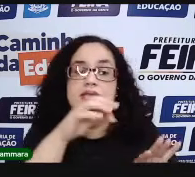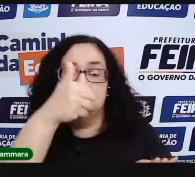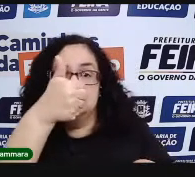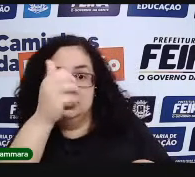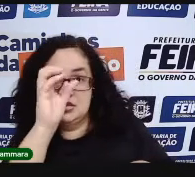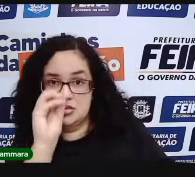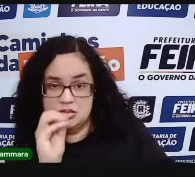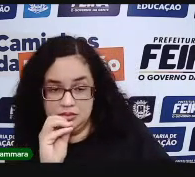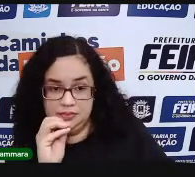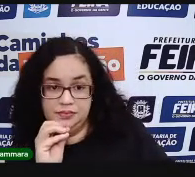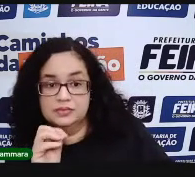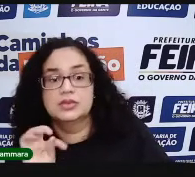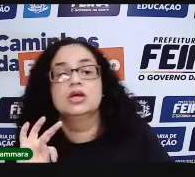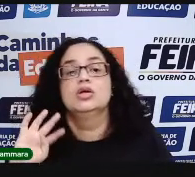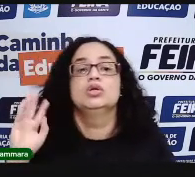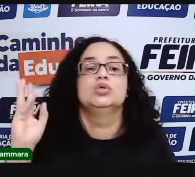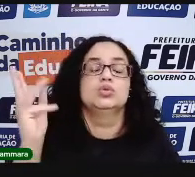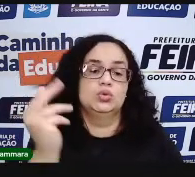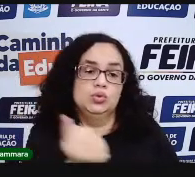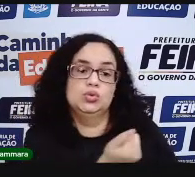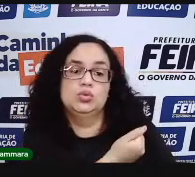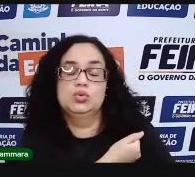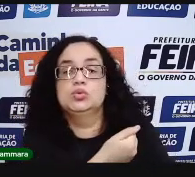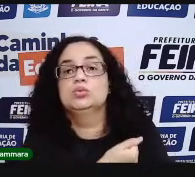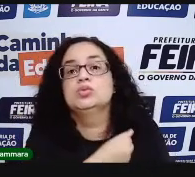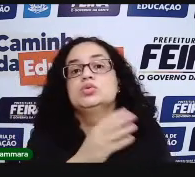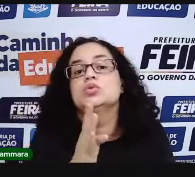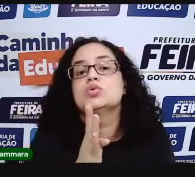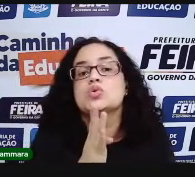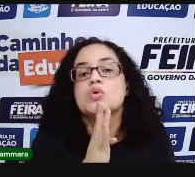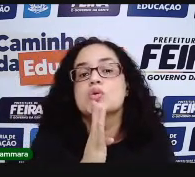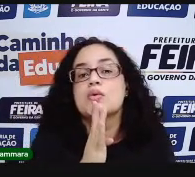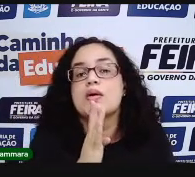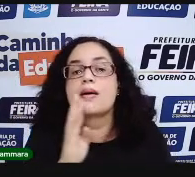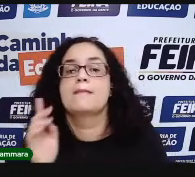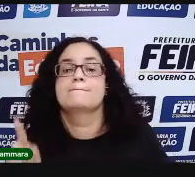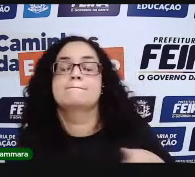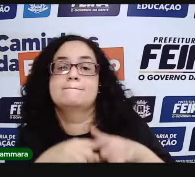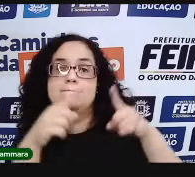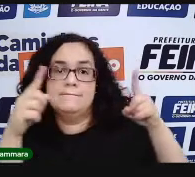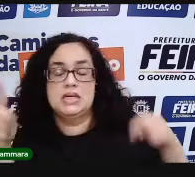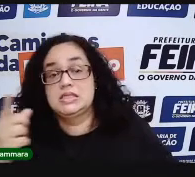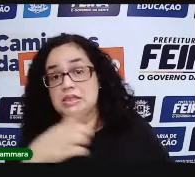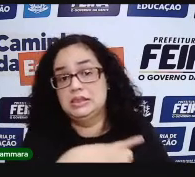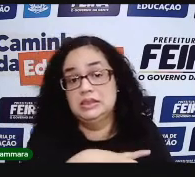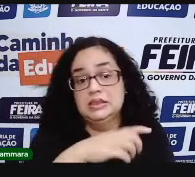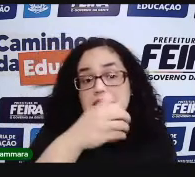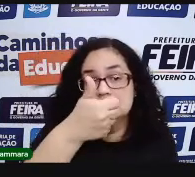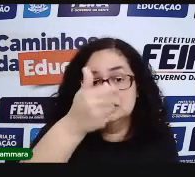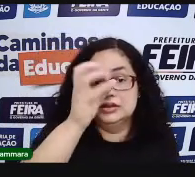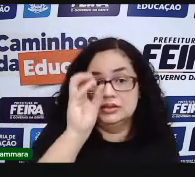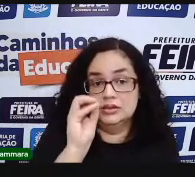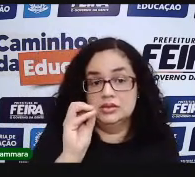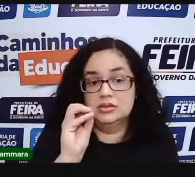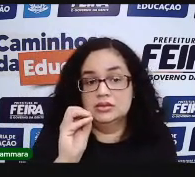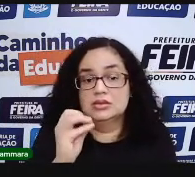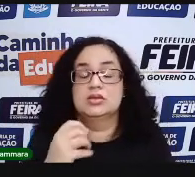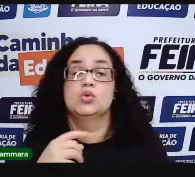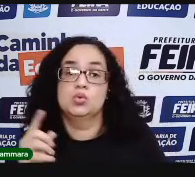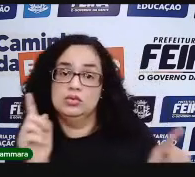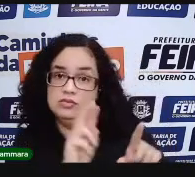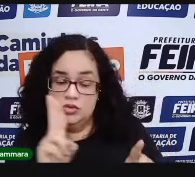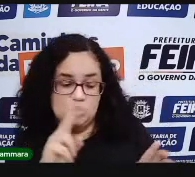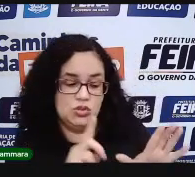10. Que vai formar todos os números que nós conhecemos. Mas são 10. Por isso, decimal.